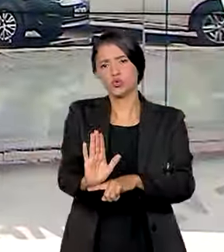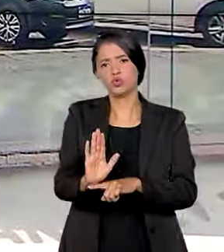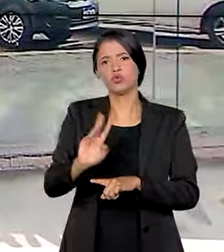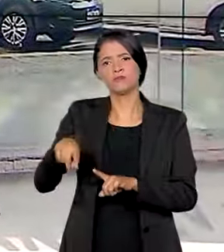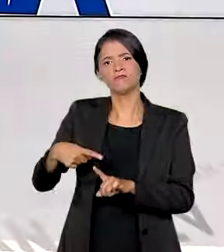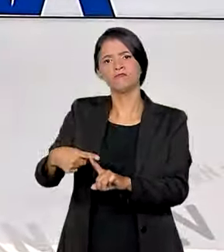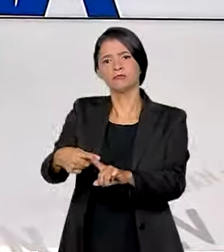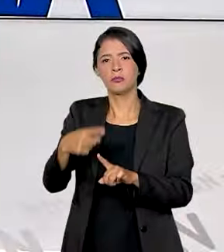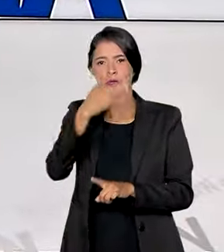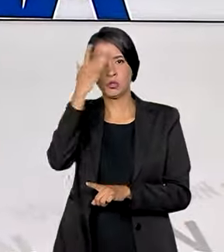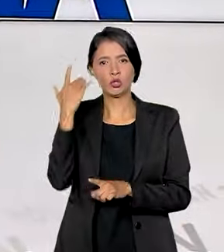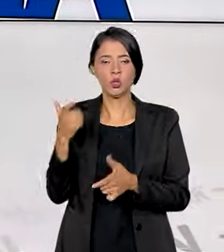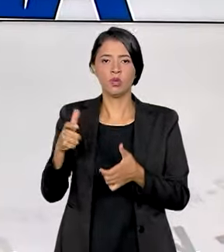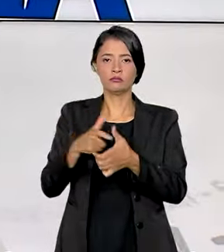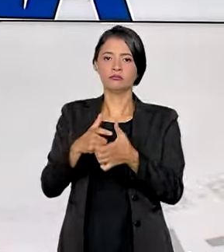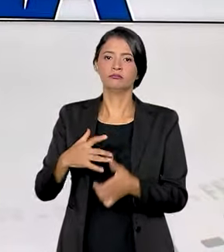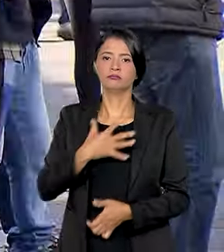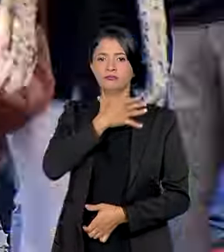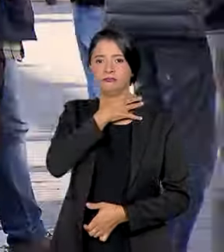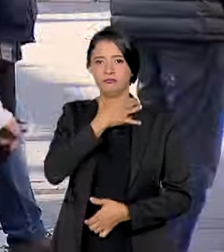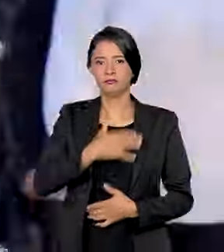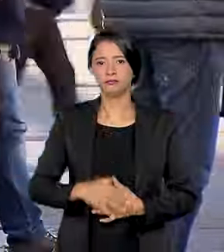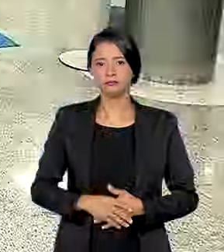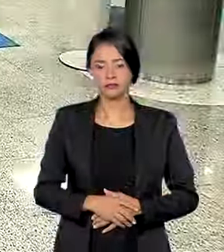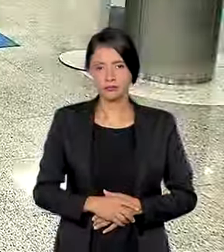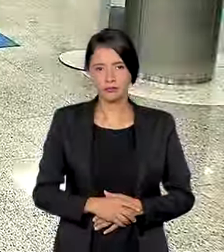extra para quem se enrolou com as contas.